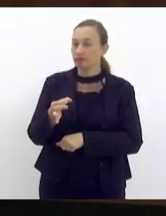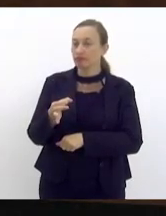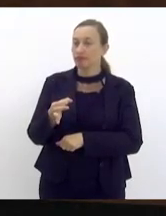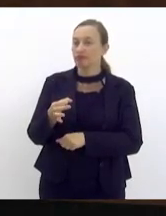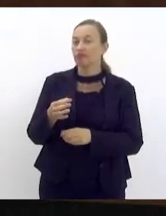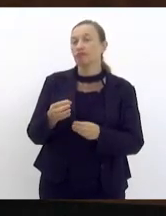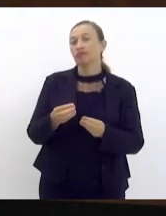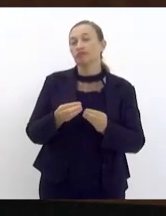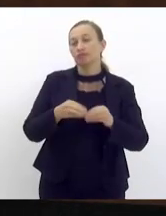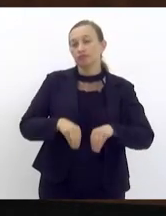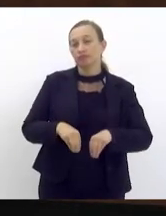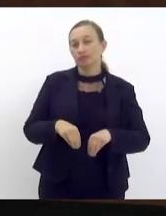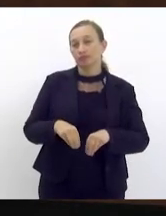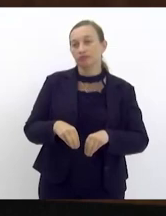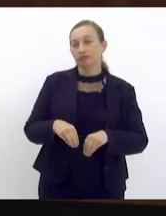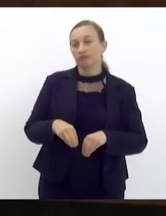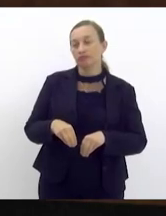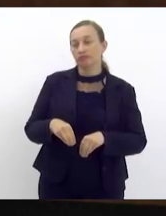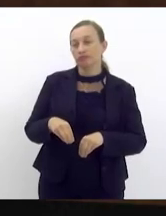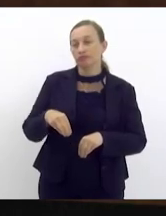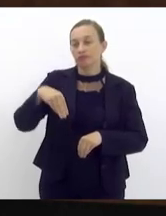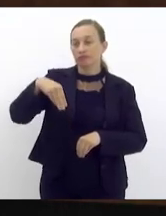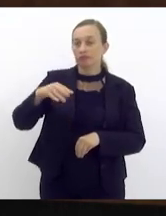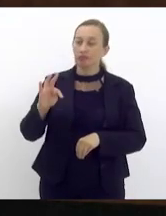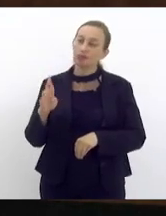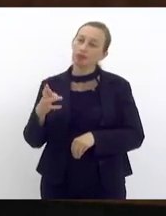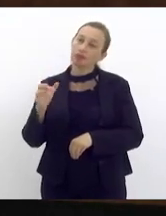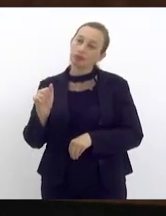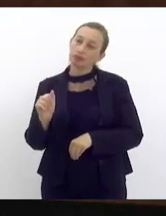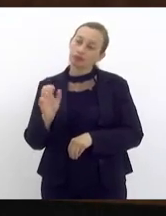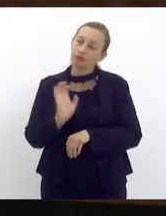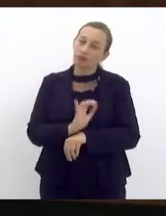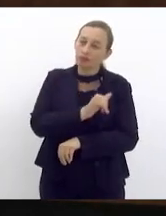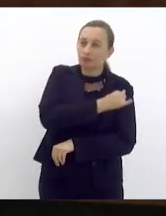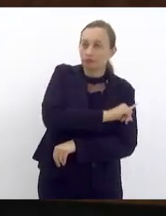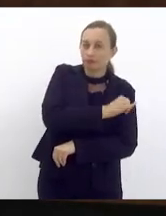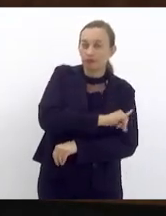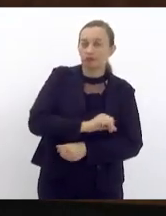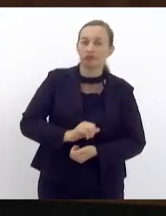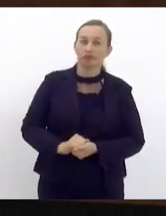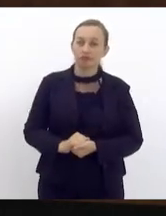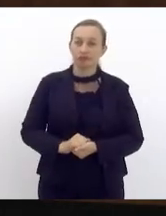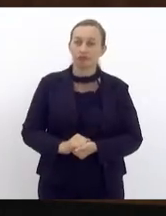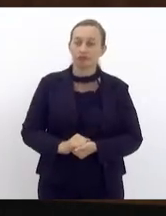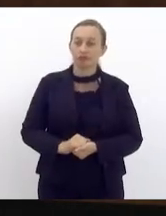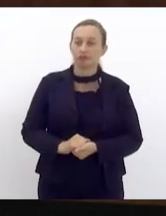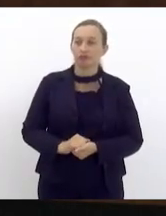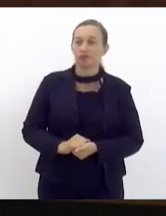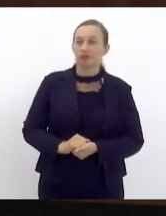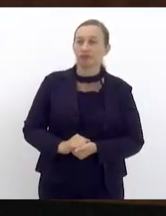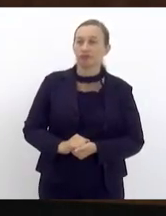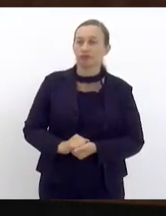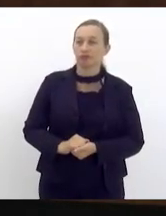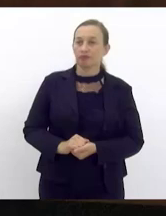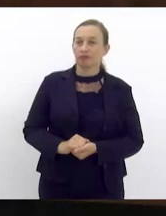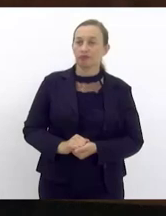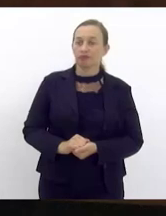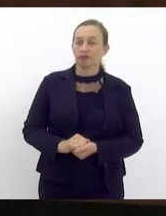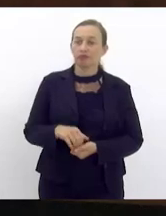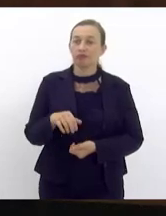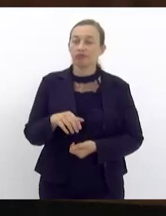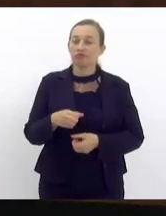região metropolitana do estado do Rio de Janeiro decorrendo inclusive acarretando inclusive o